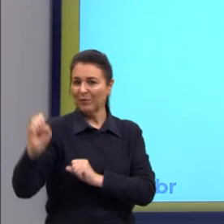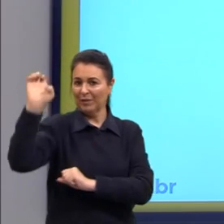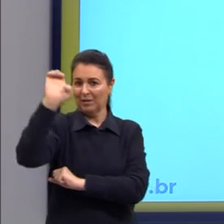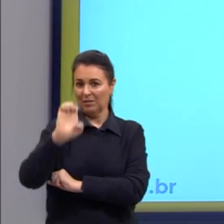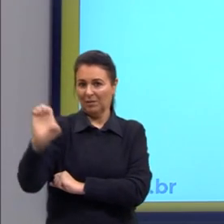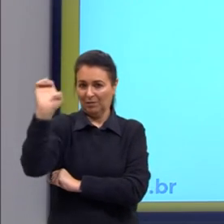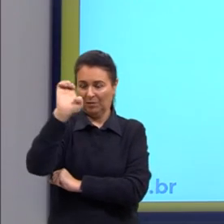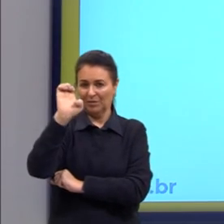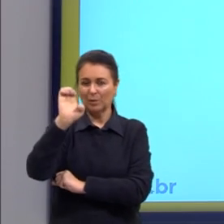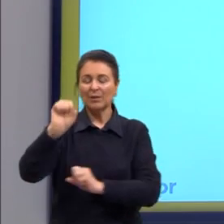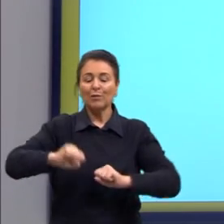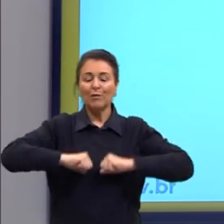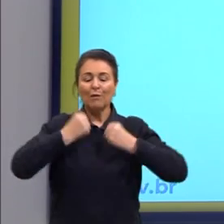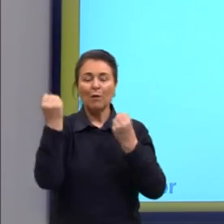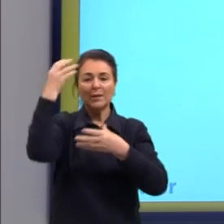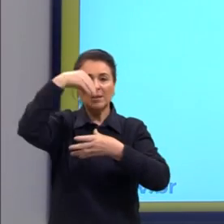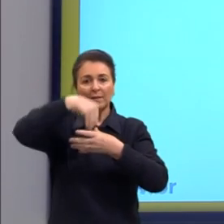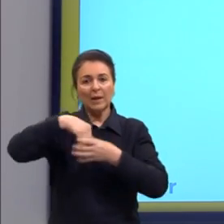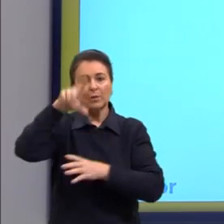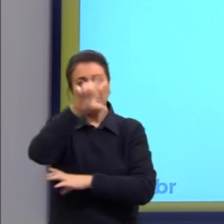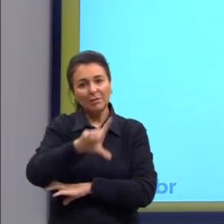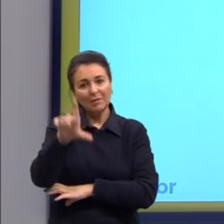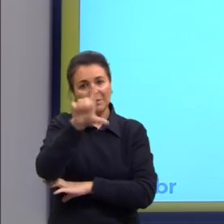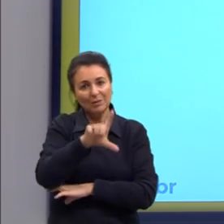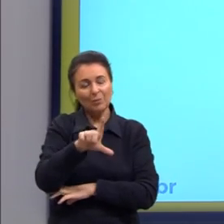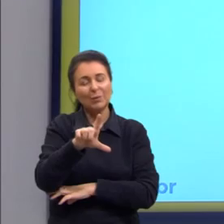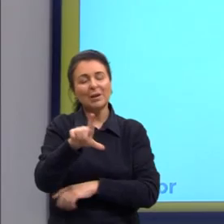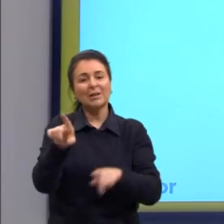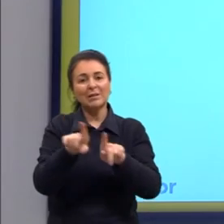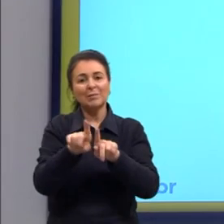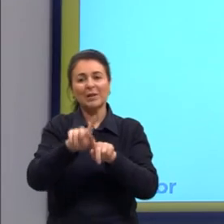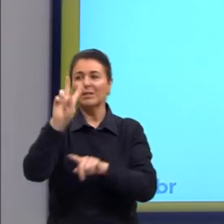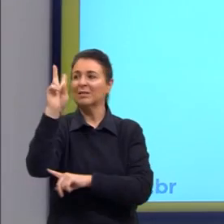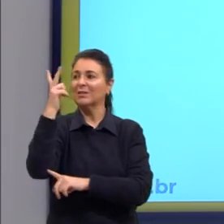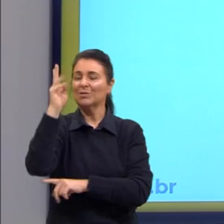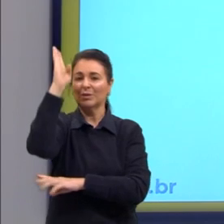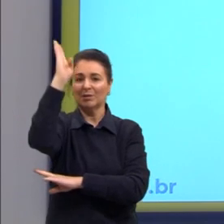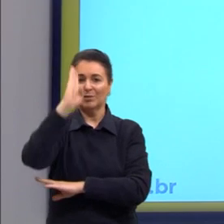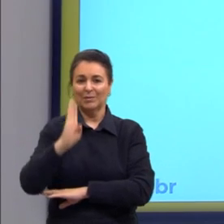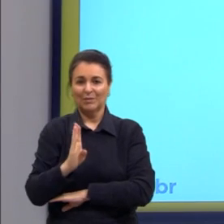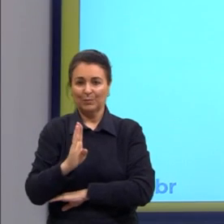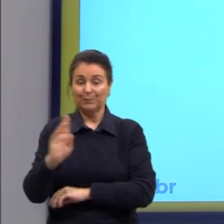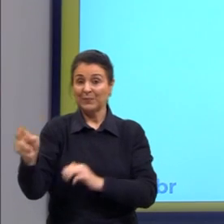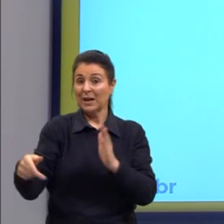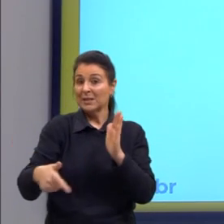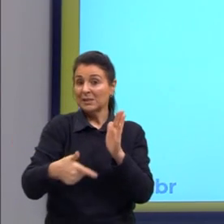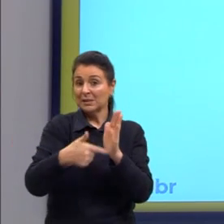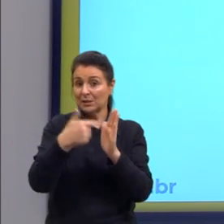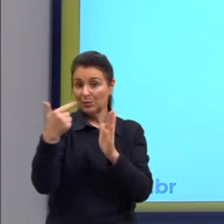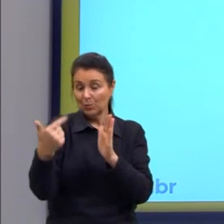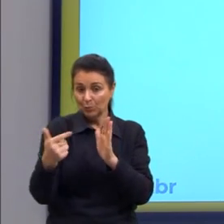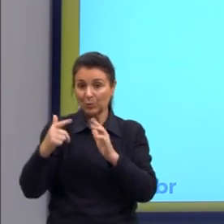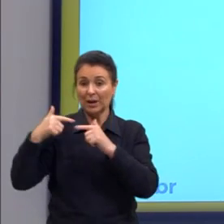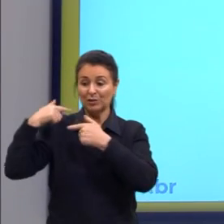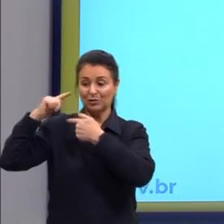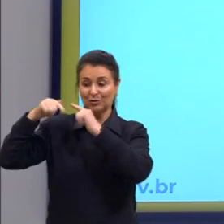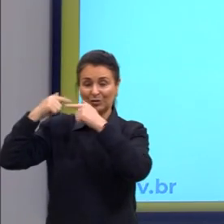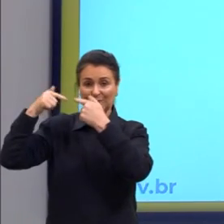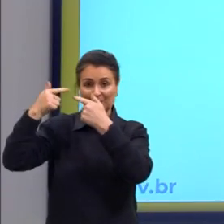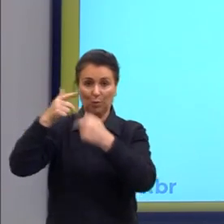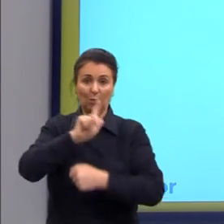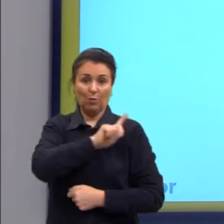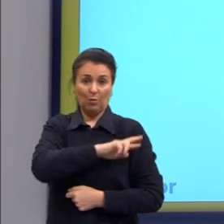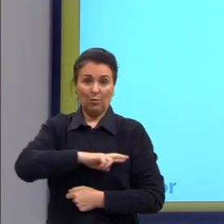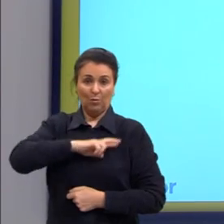apenas da literatura, mas da história do Brasil. Então, é bem importante. A segunda geração romântica é a